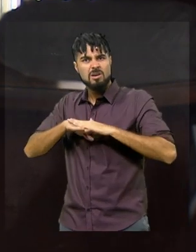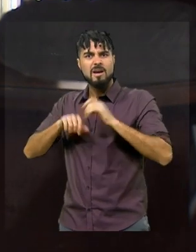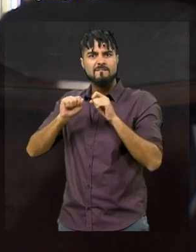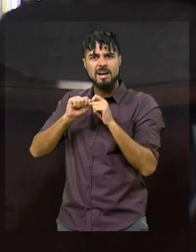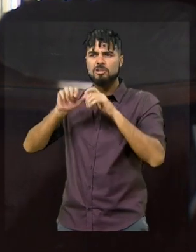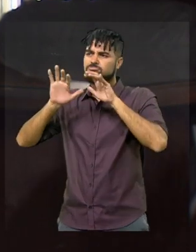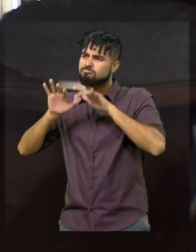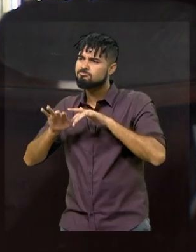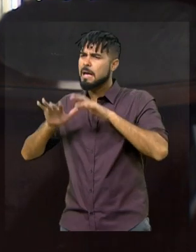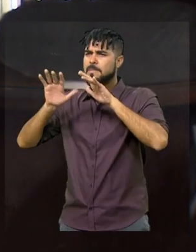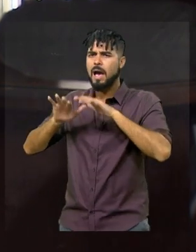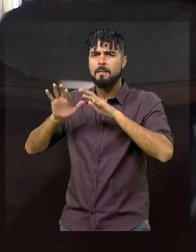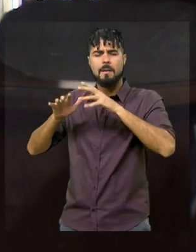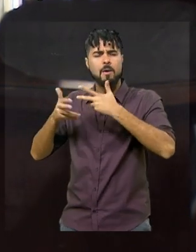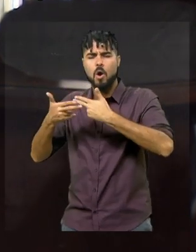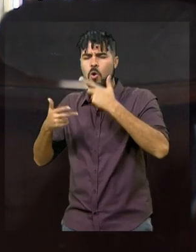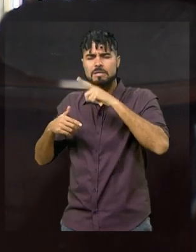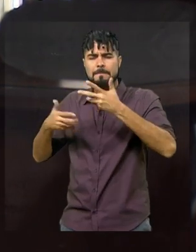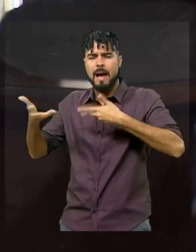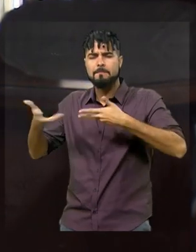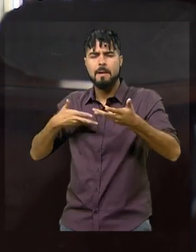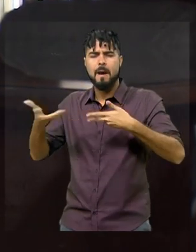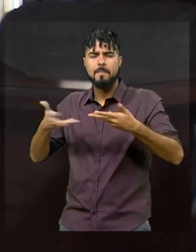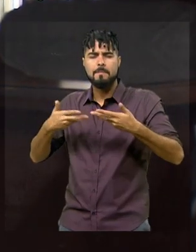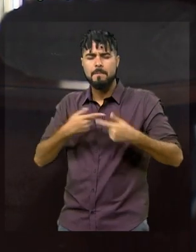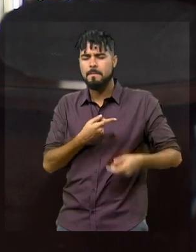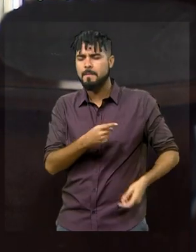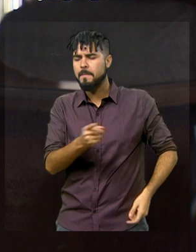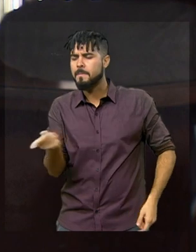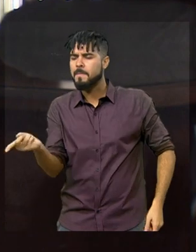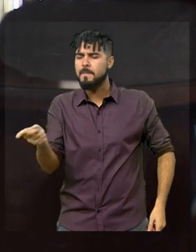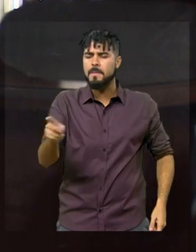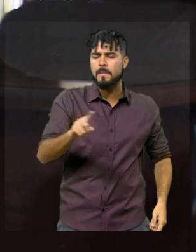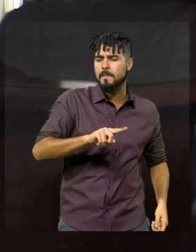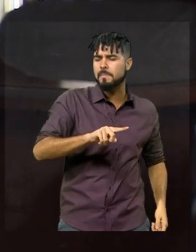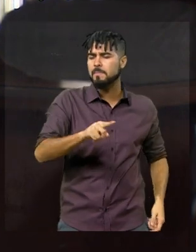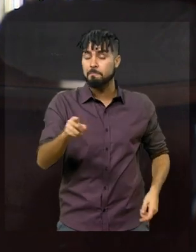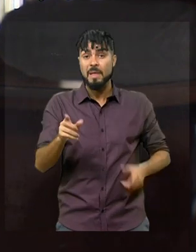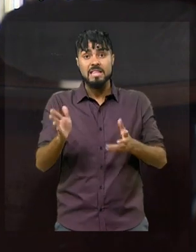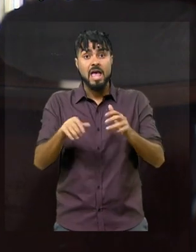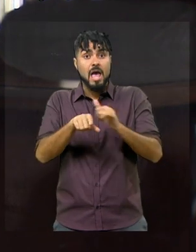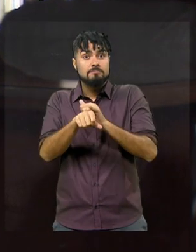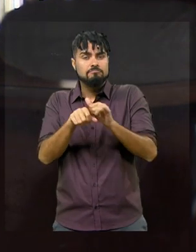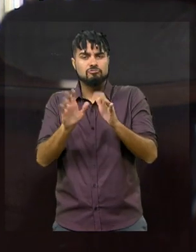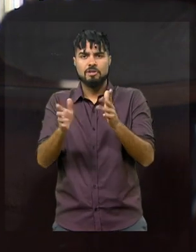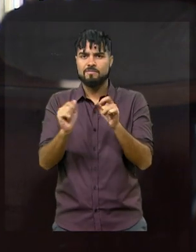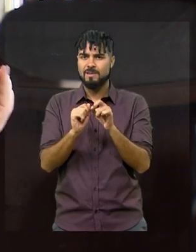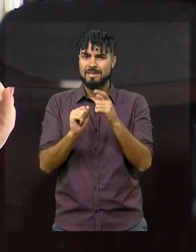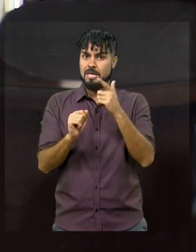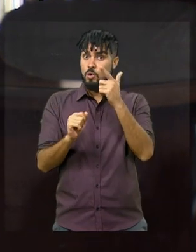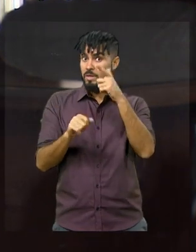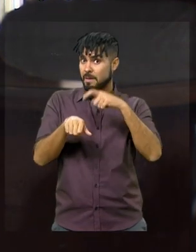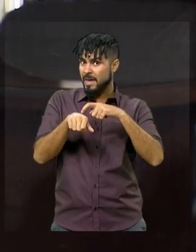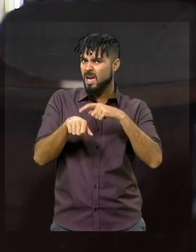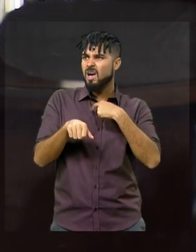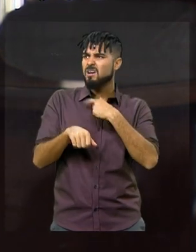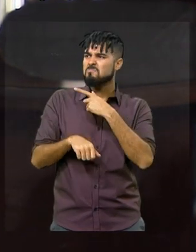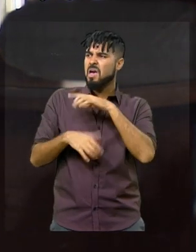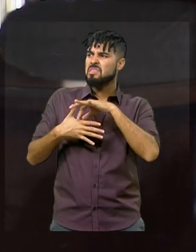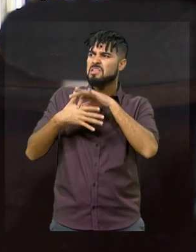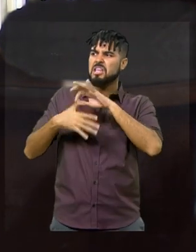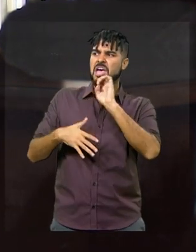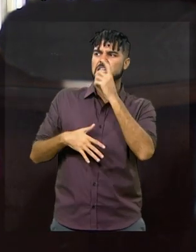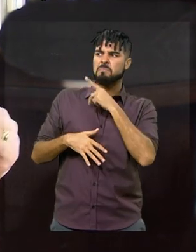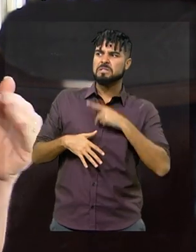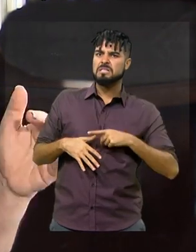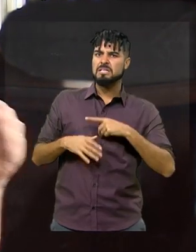prejudicado, isso acelera. E nós criamos uma rotina que deu certo. Não tem privilegiados, não tem líder, ou ex-presidente